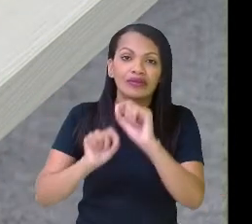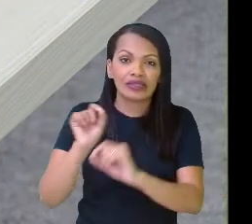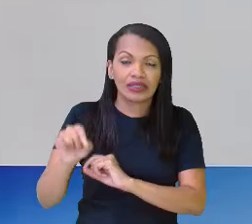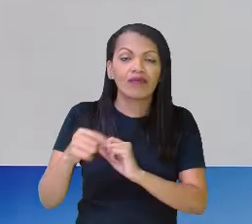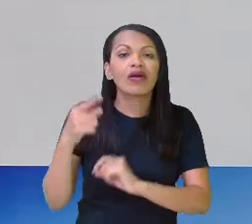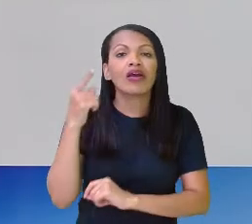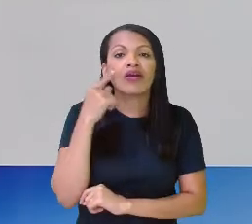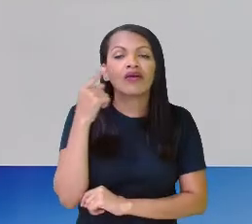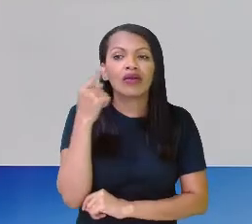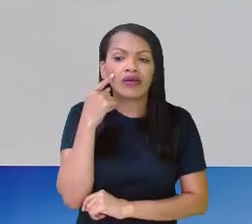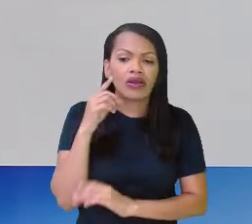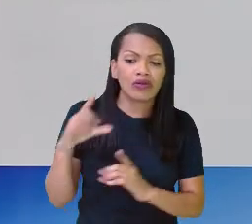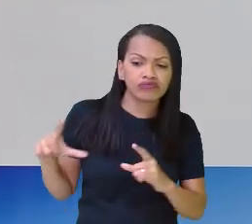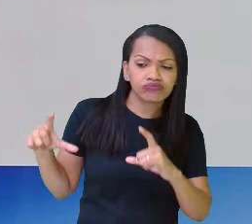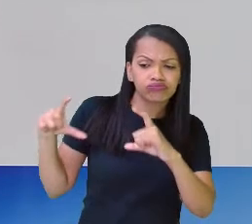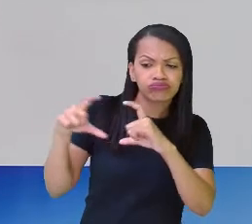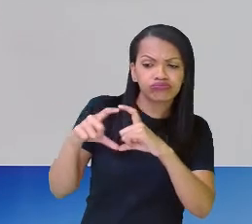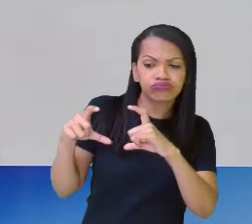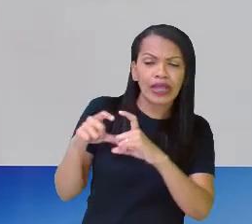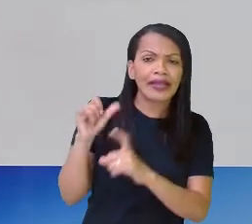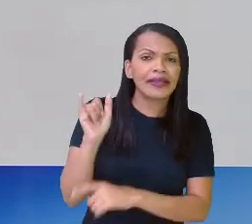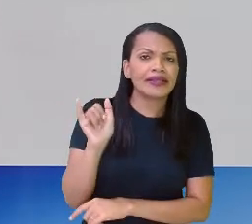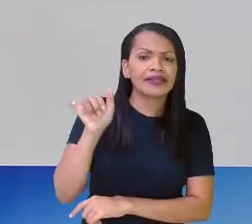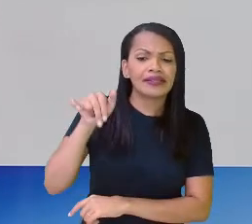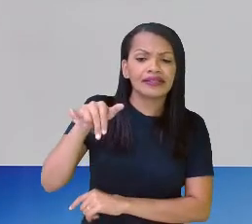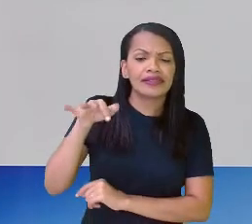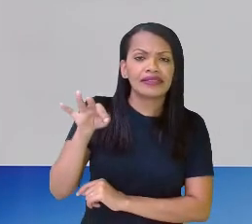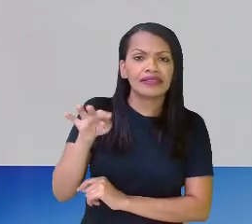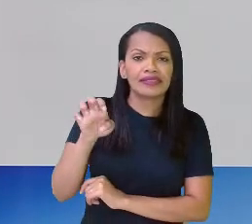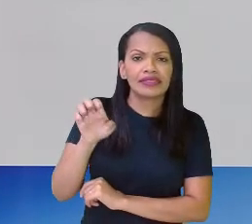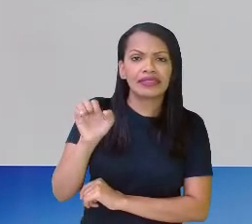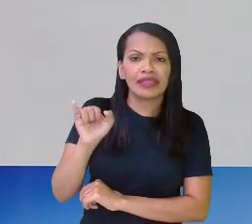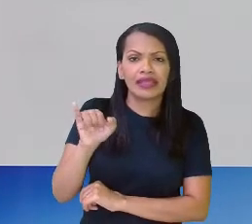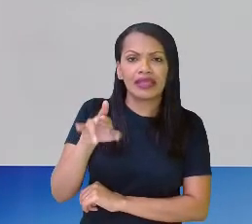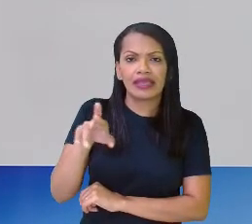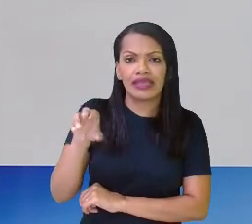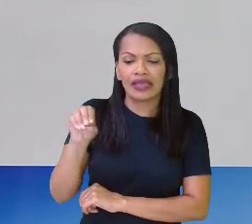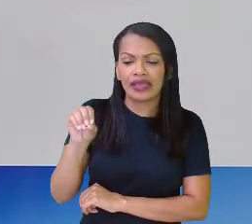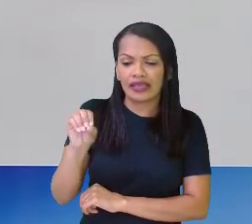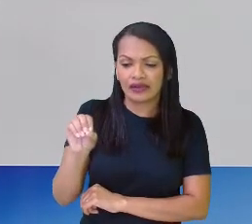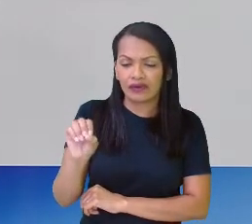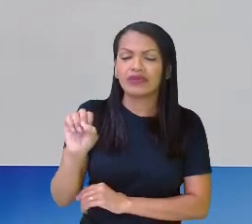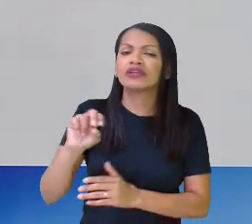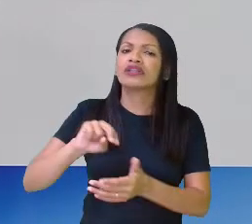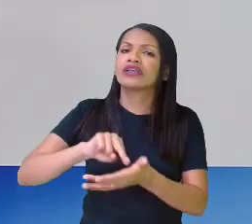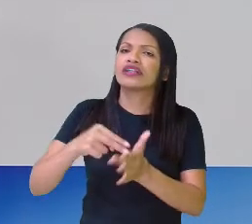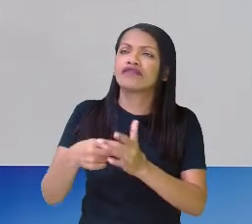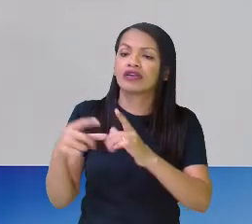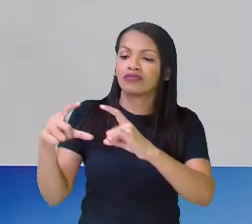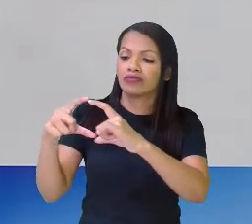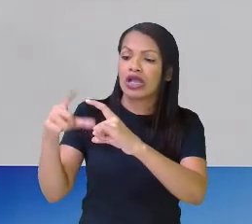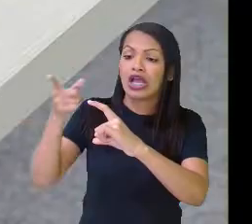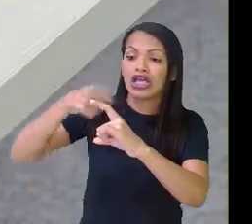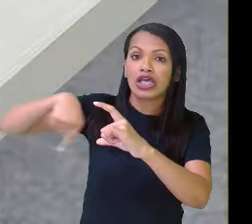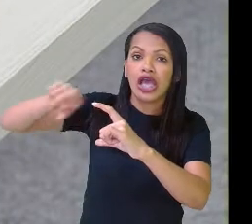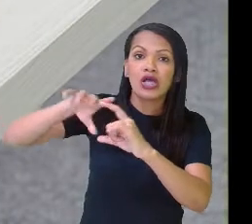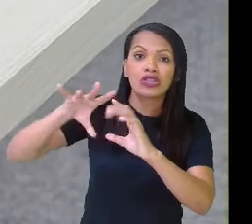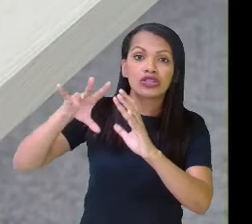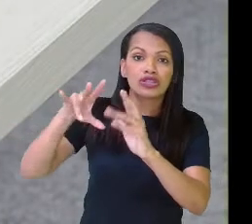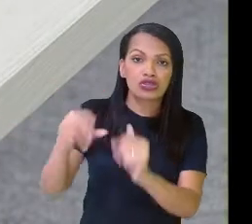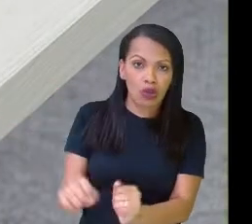vou considerar do meu inteiro. Ah, eu quero um terço dessa pizza. Então, eu vou tirar